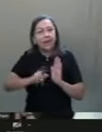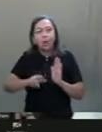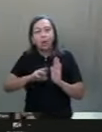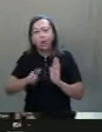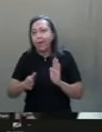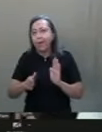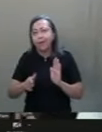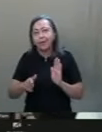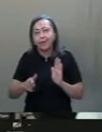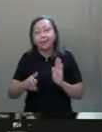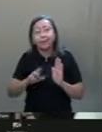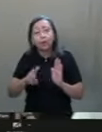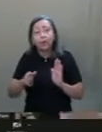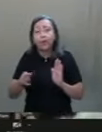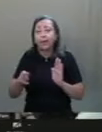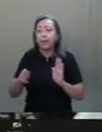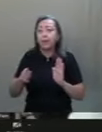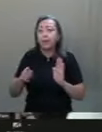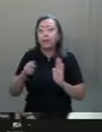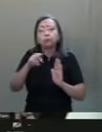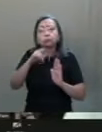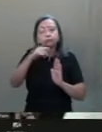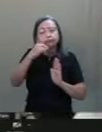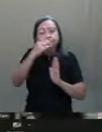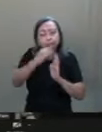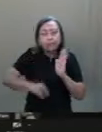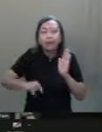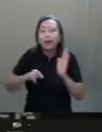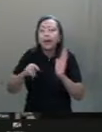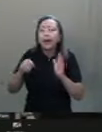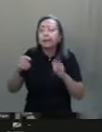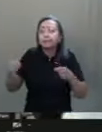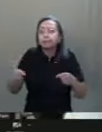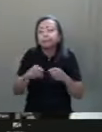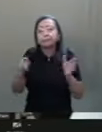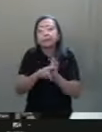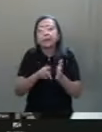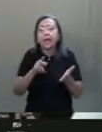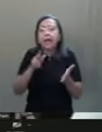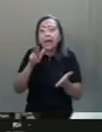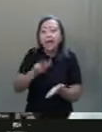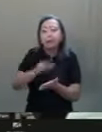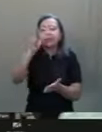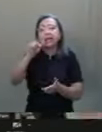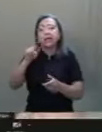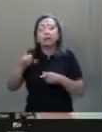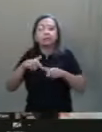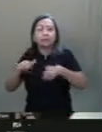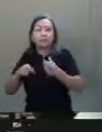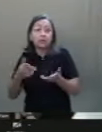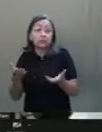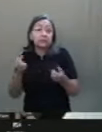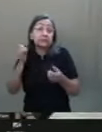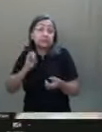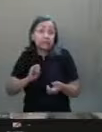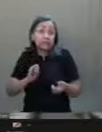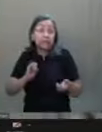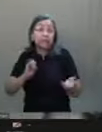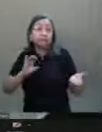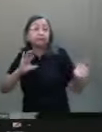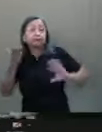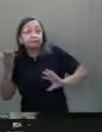adequado para regulamentar as relações de trabalhos em caso de edição de